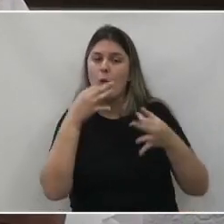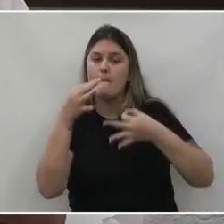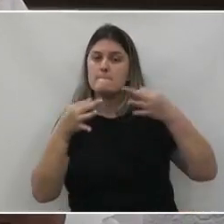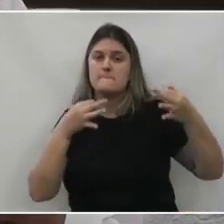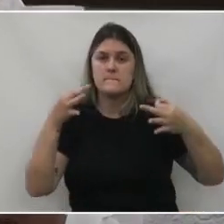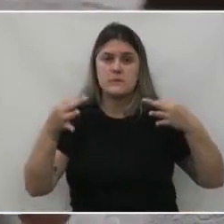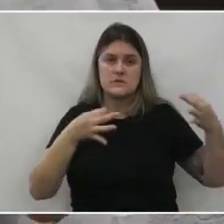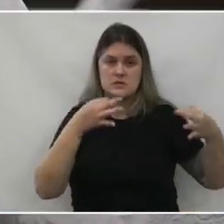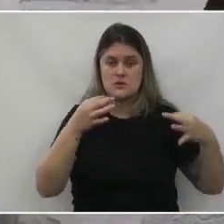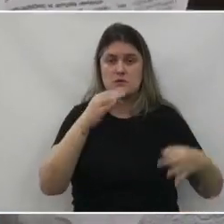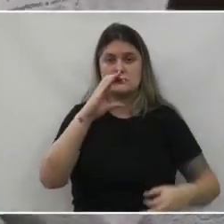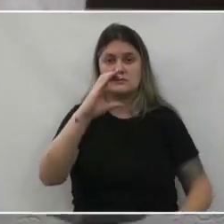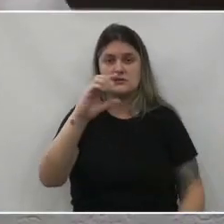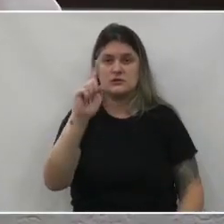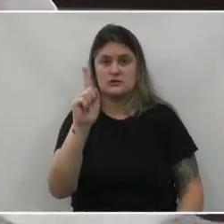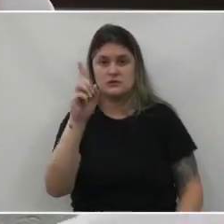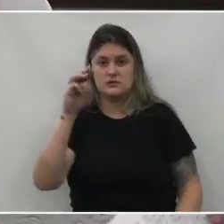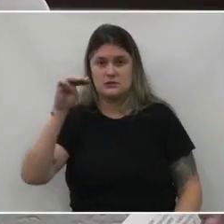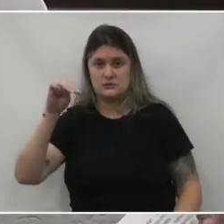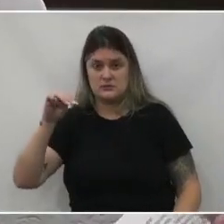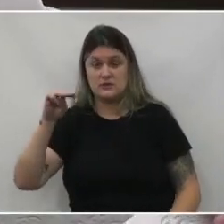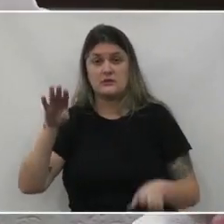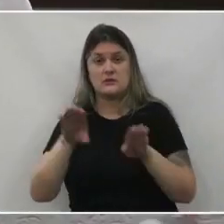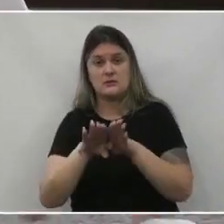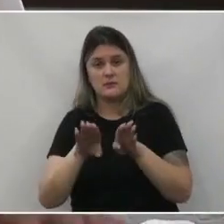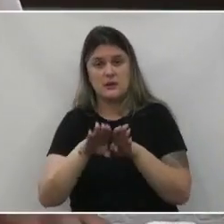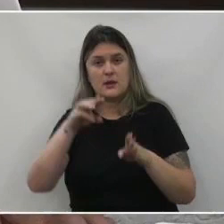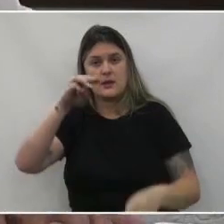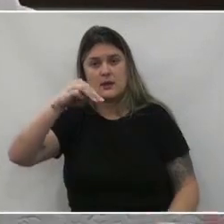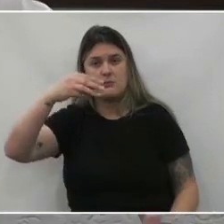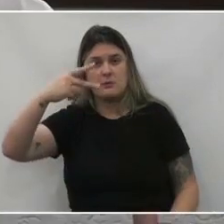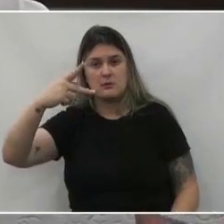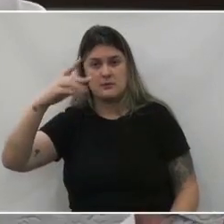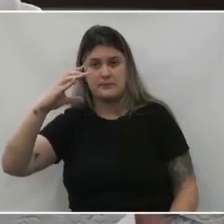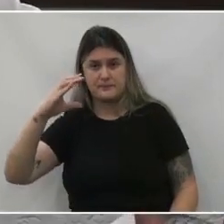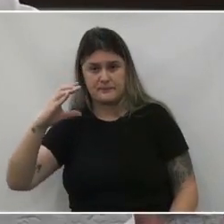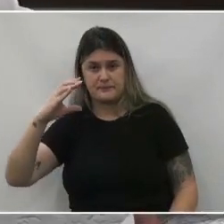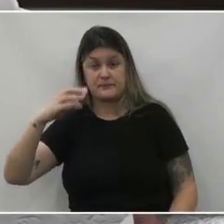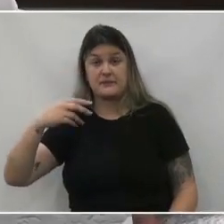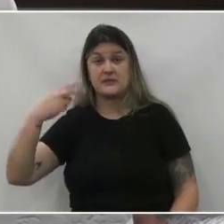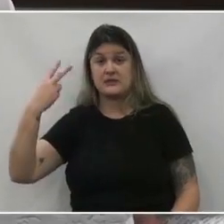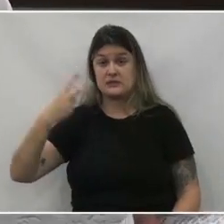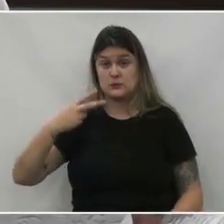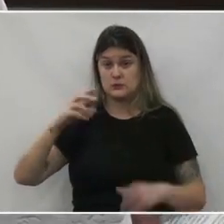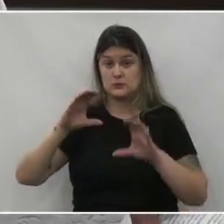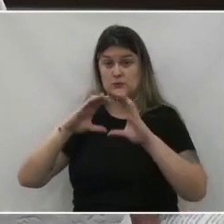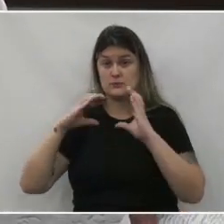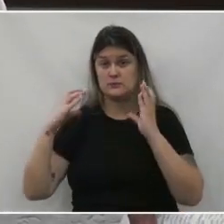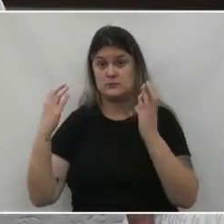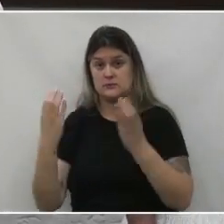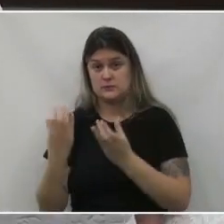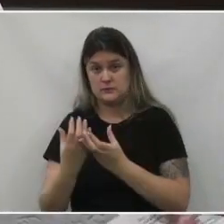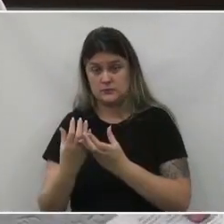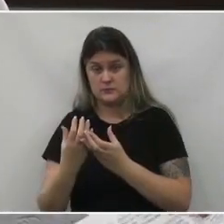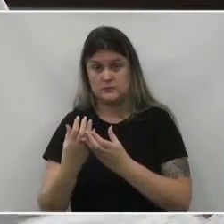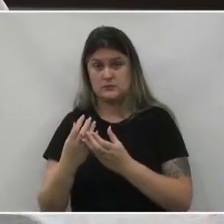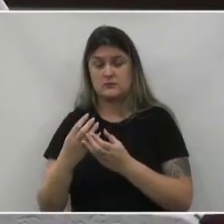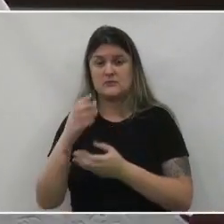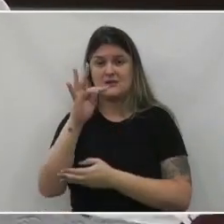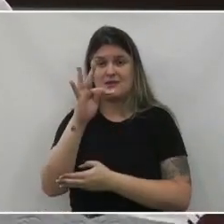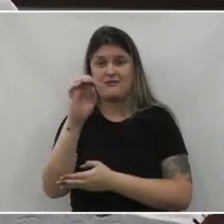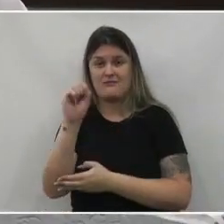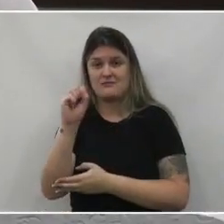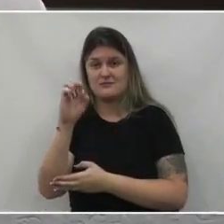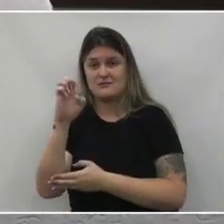da cgm e do mpc a segunda câmara do tribunal de contas do estado paraná